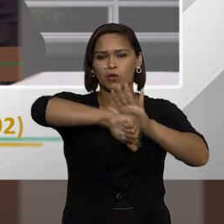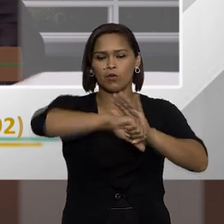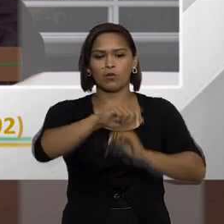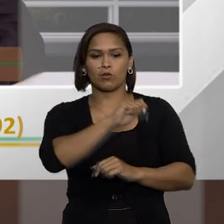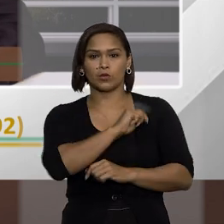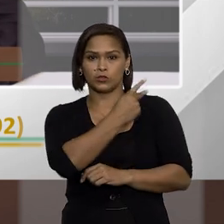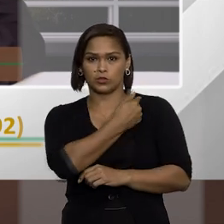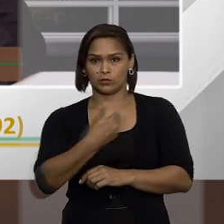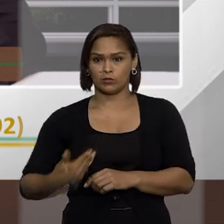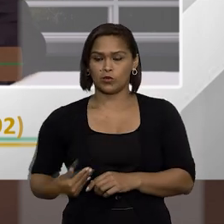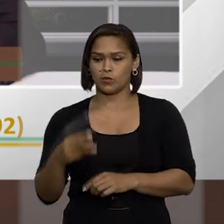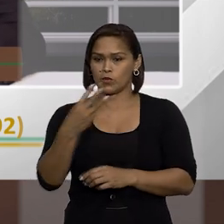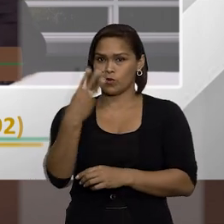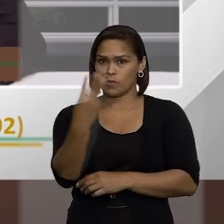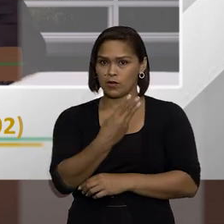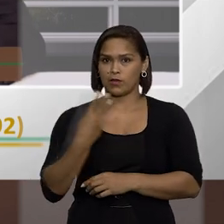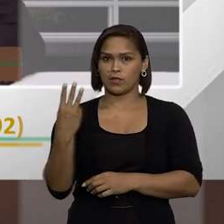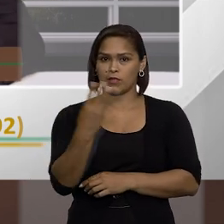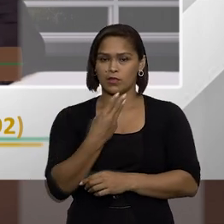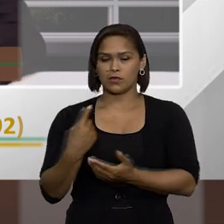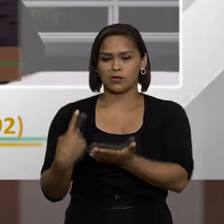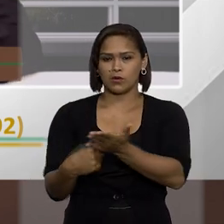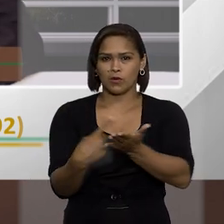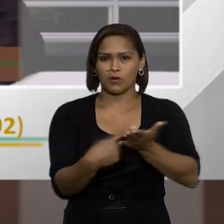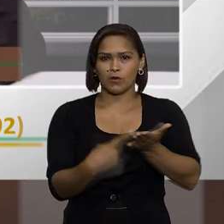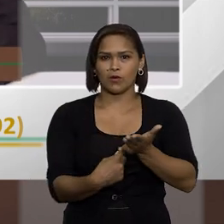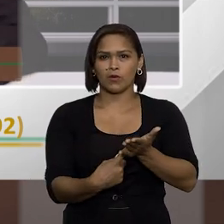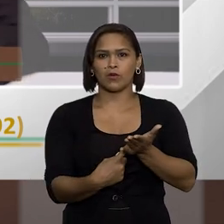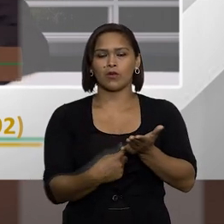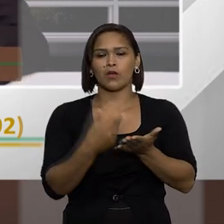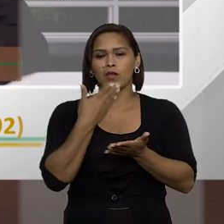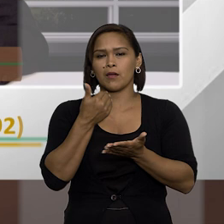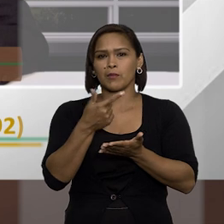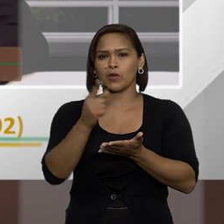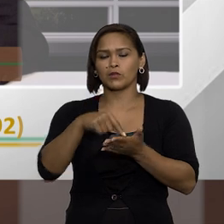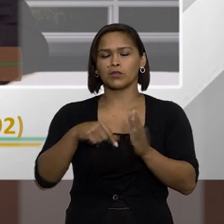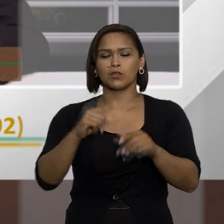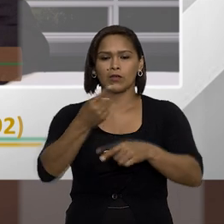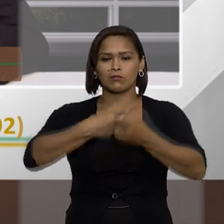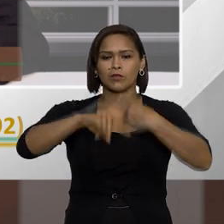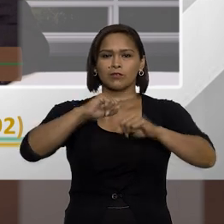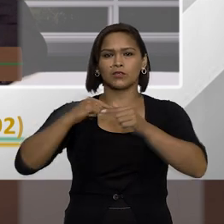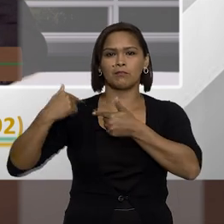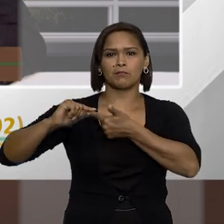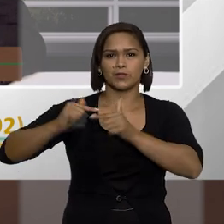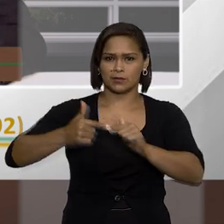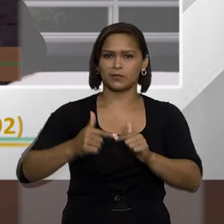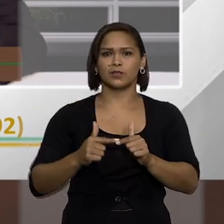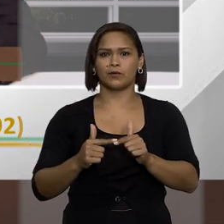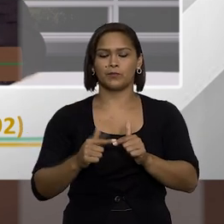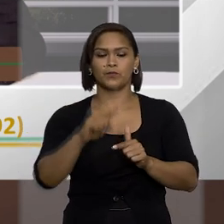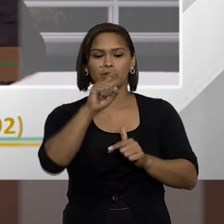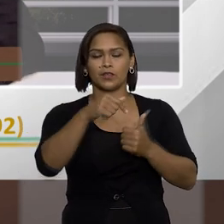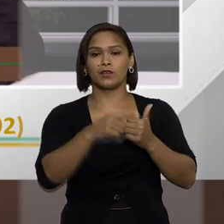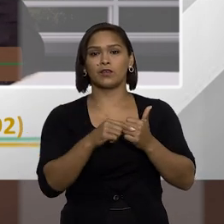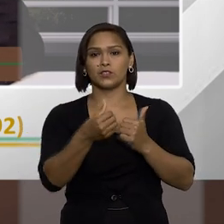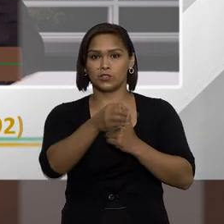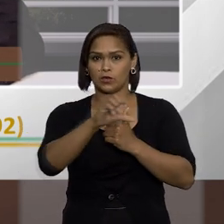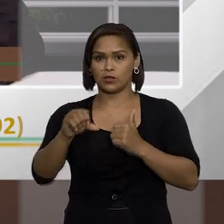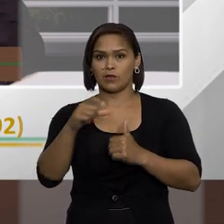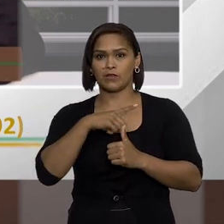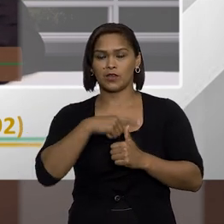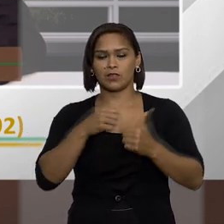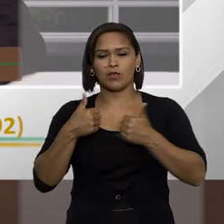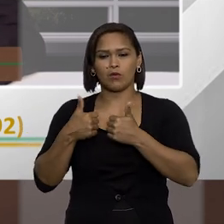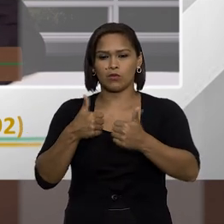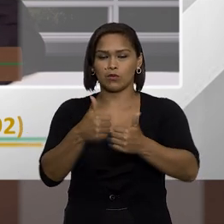quando o agente público ou aquele terceiro, né, que concorre, induz ou é beneficiado, tem uma vantagem patrimonial indevida. E esse artigo 9,